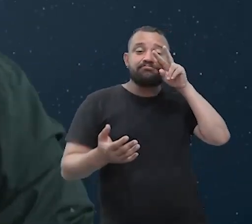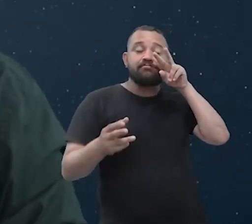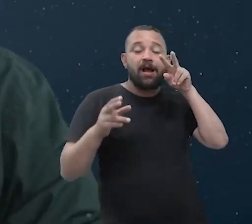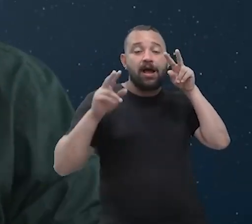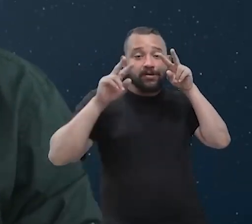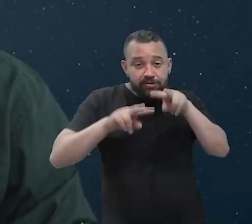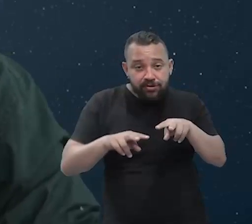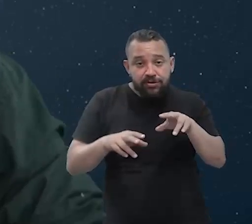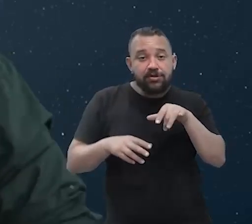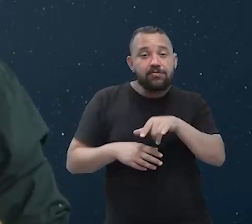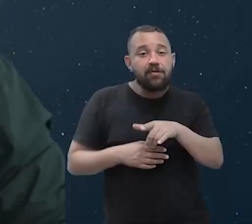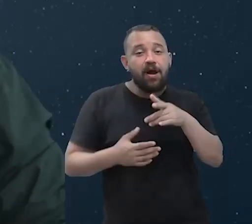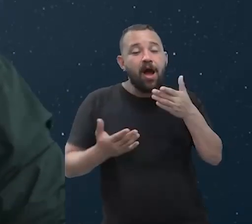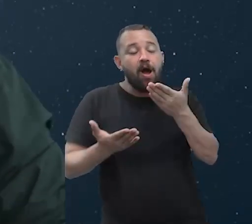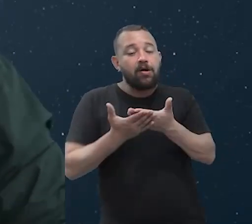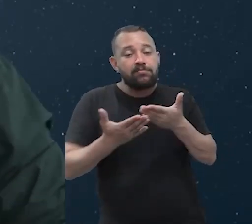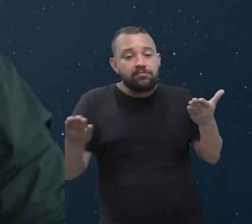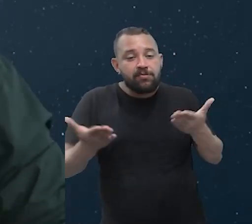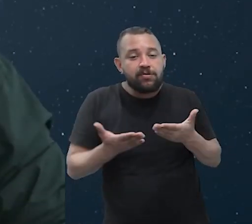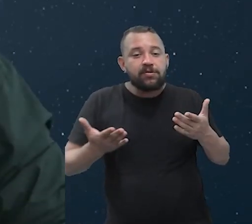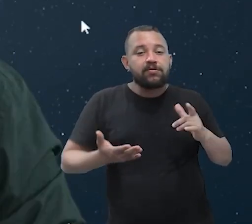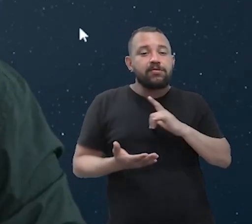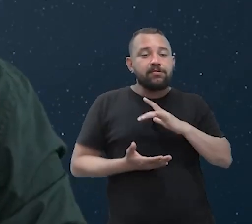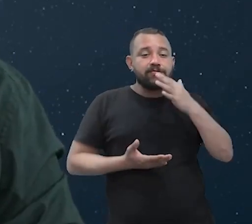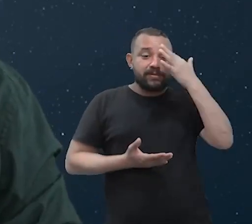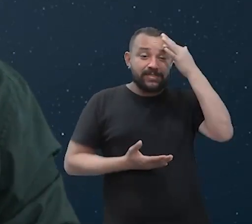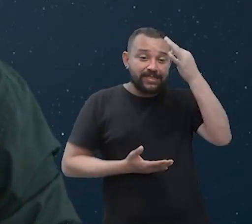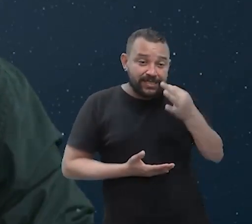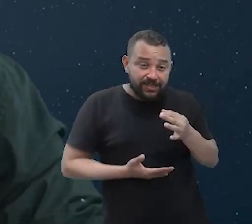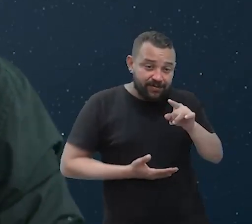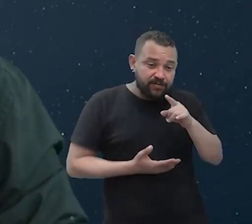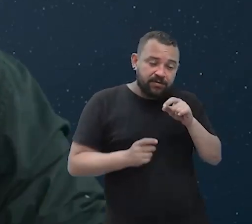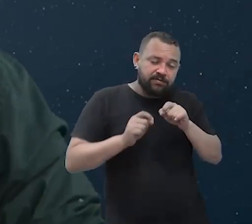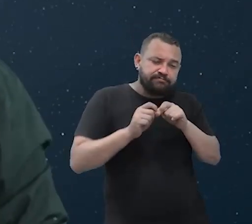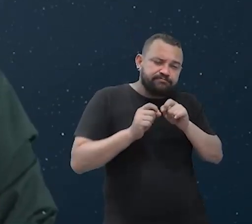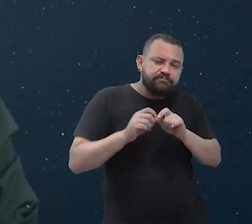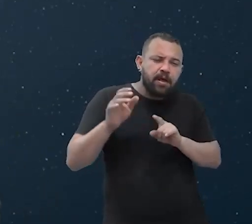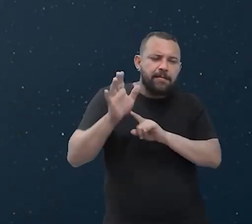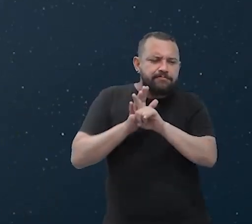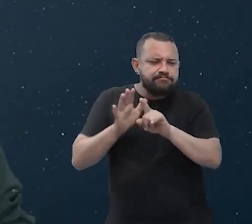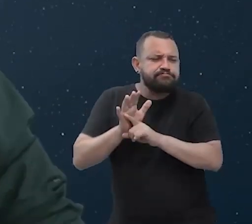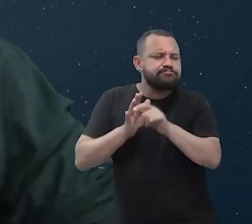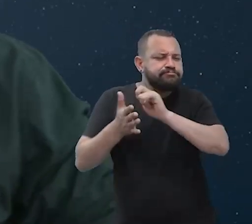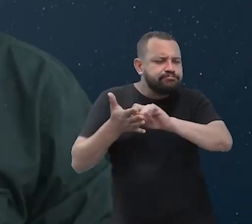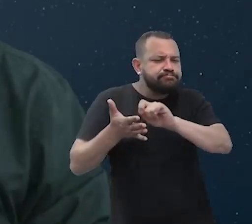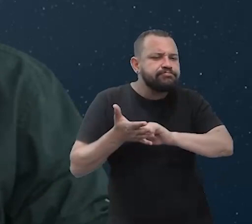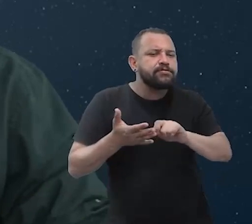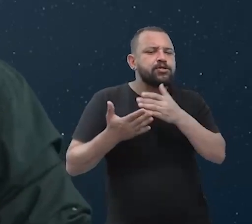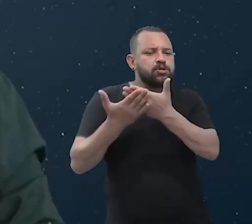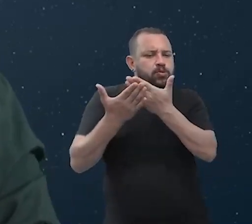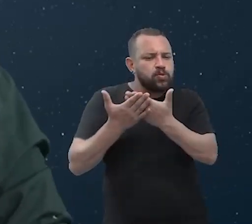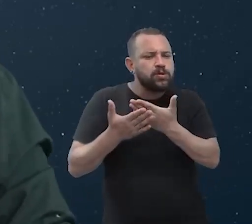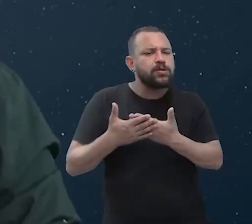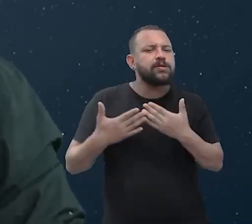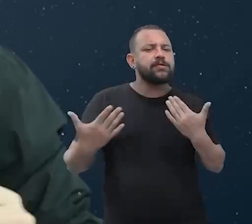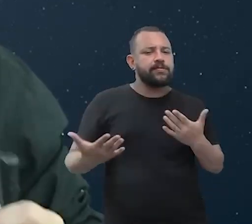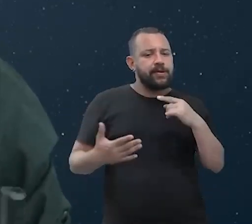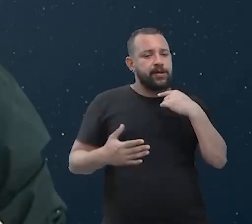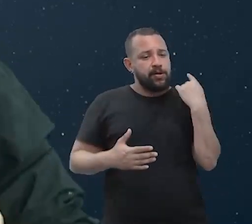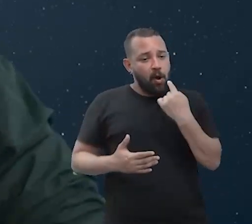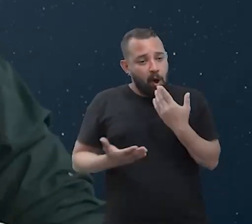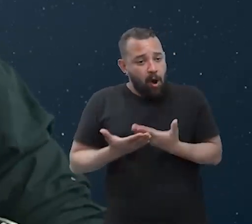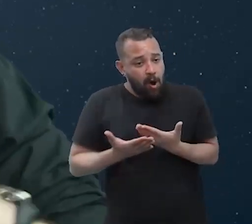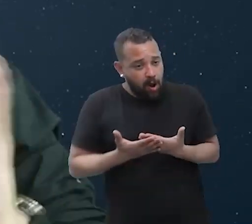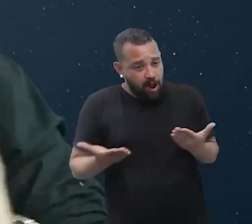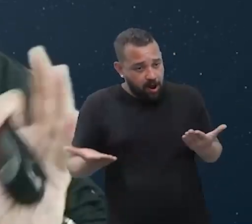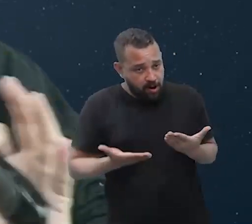mais uma nossas aulas. Eu tenho certeza que você está fazendo suas observações, suas anotações. Olha, nesta nossa aula de